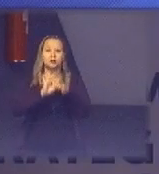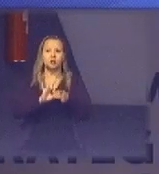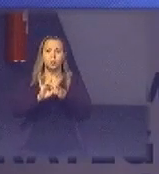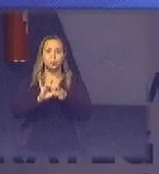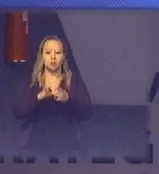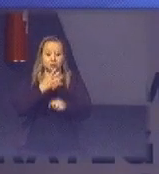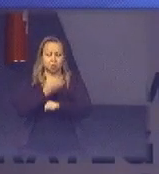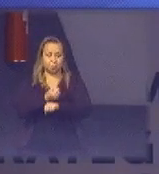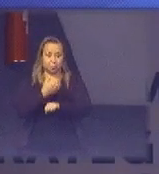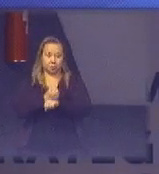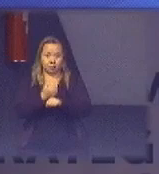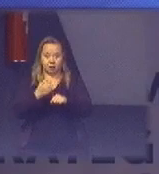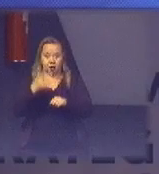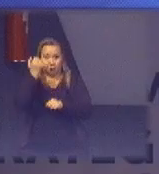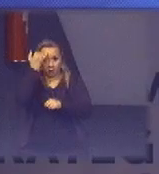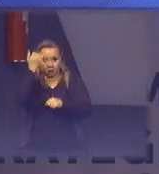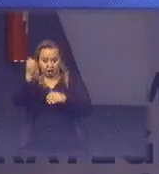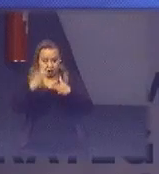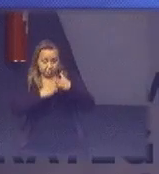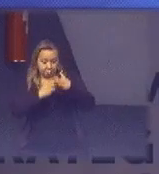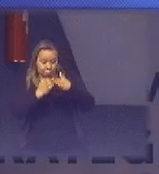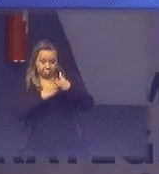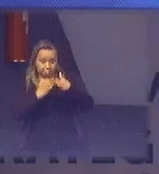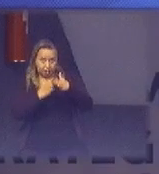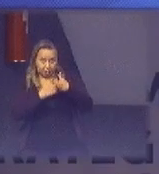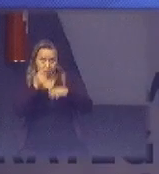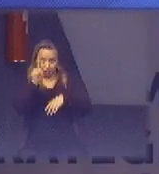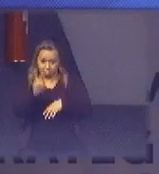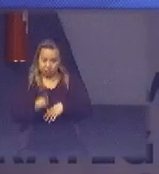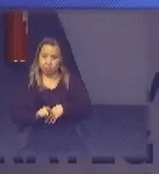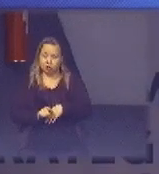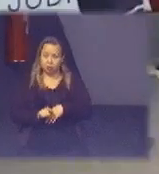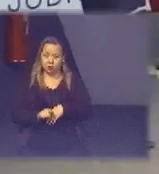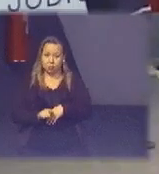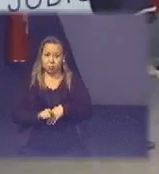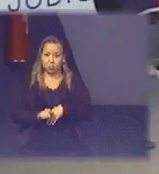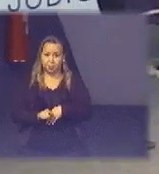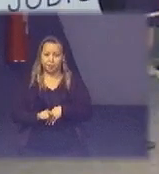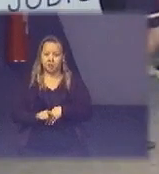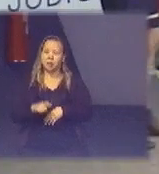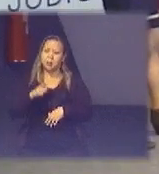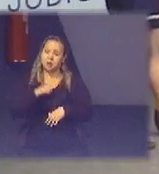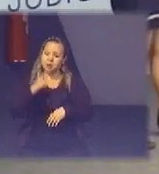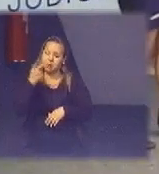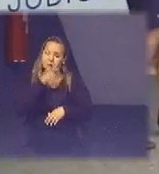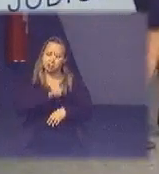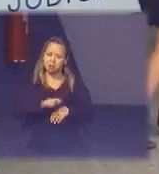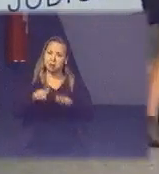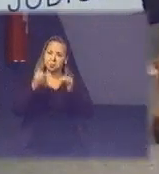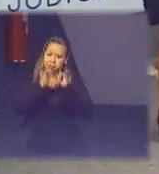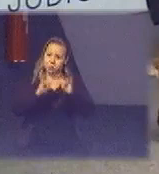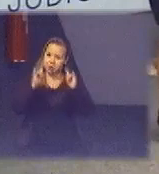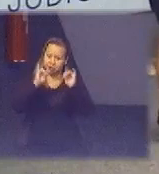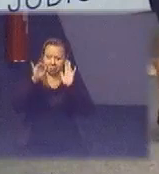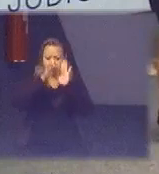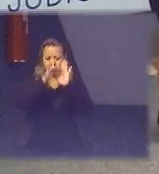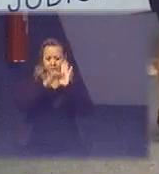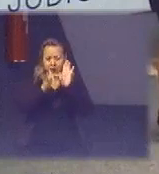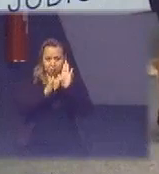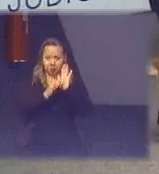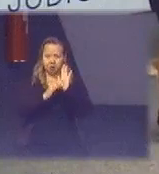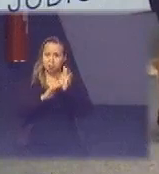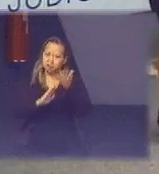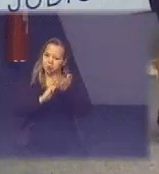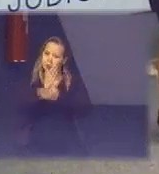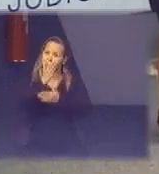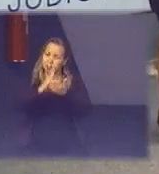é que a empresa gestora isso é novidade a gente não conversou ainda mas que a empresa gestora tenha acesso a esses dados e valide esses dados